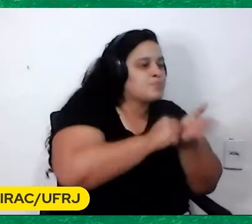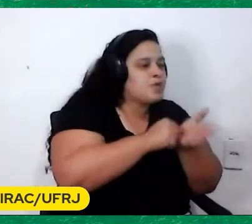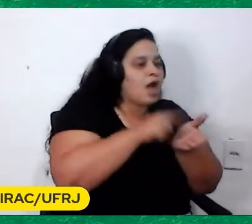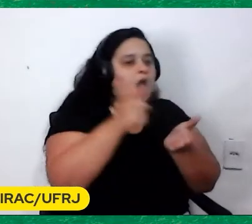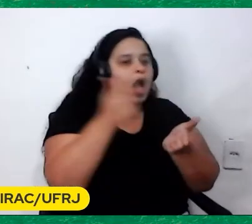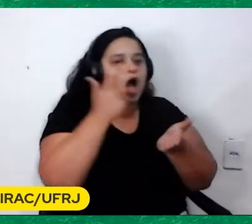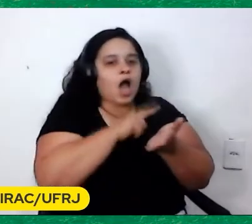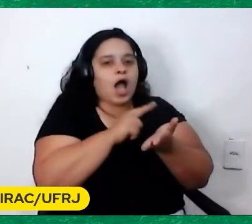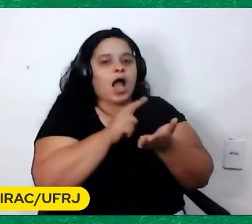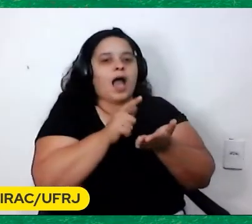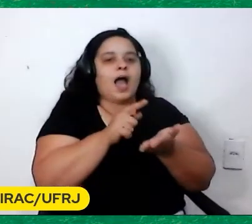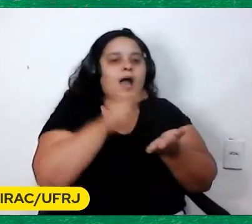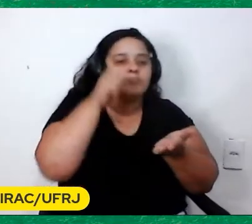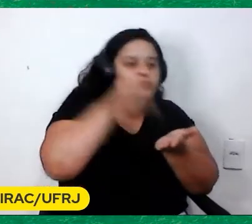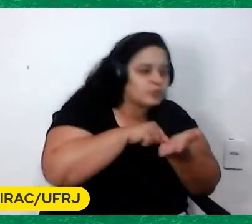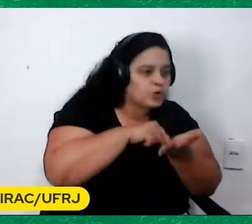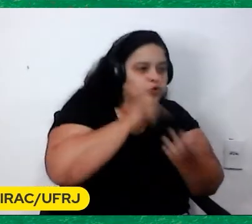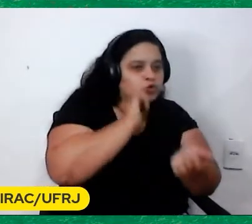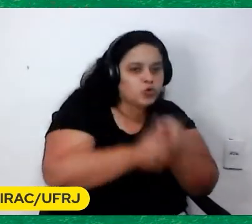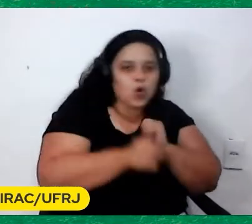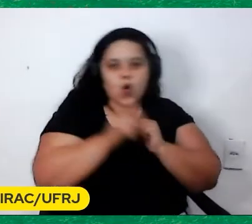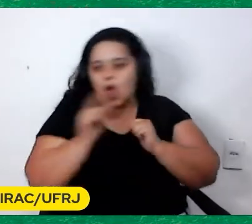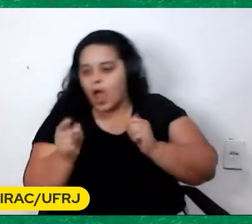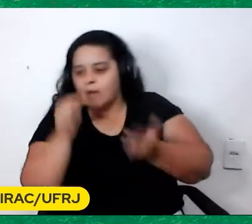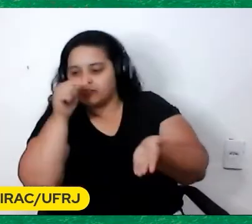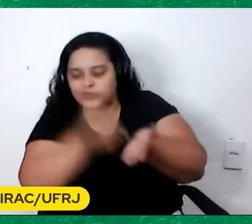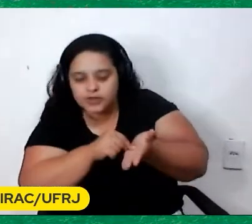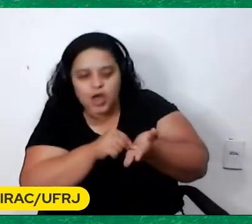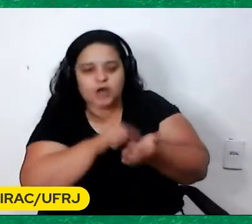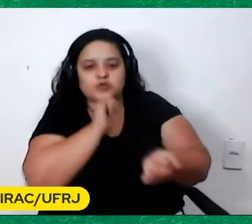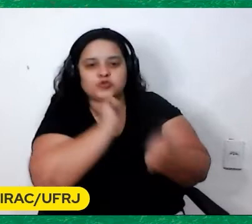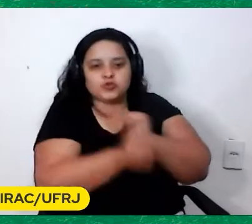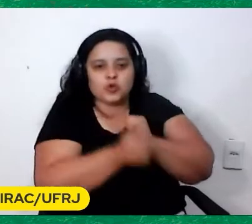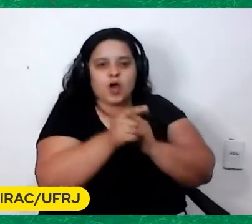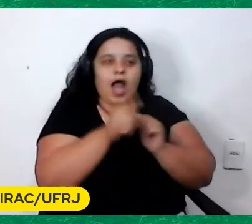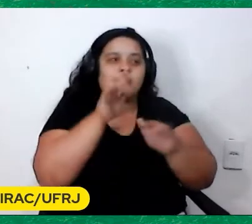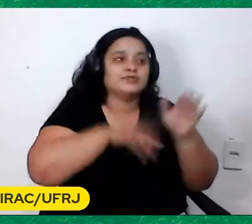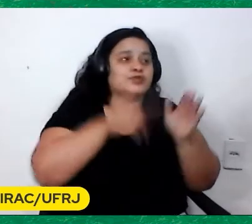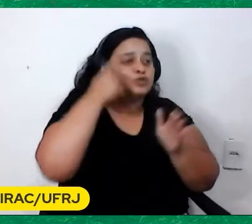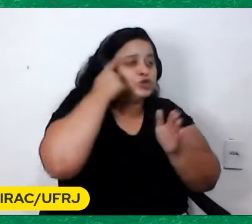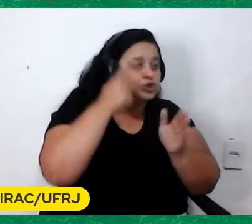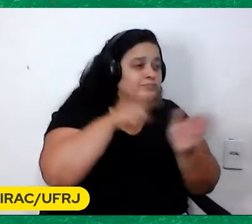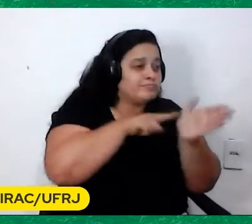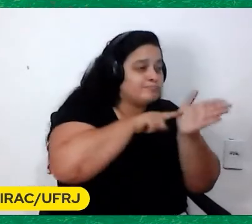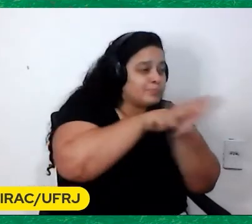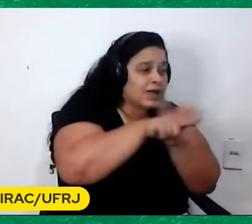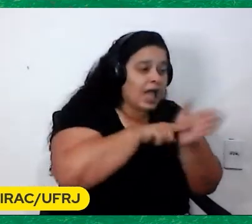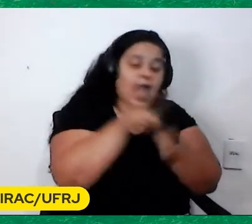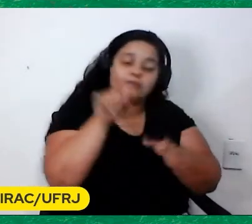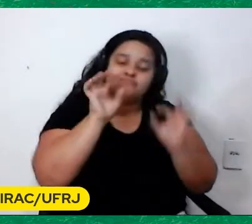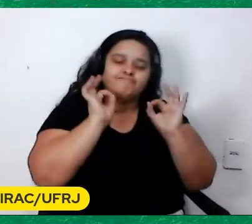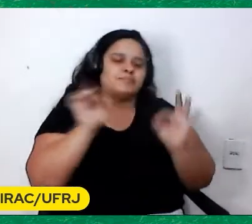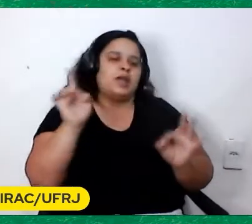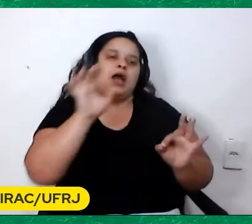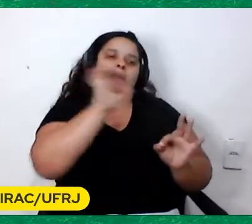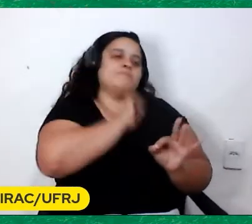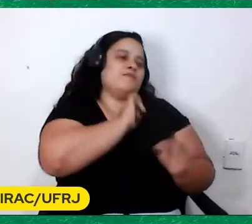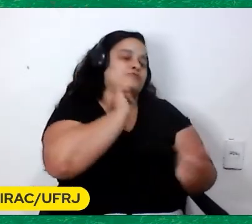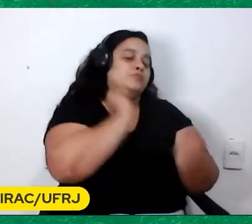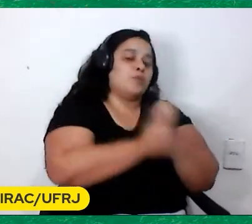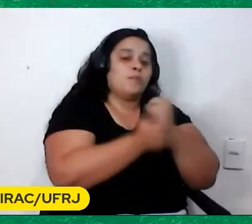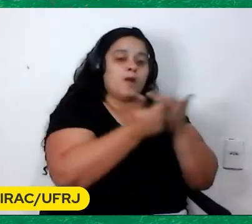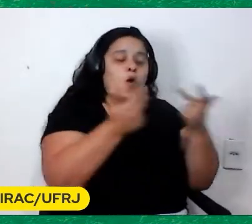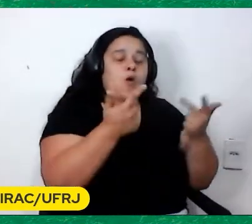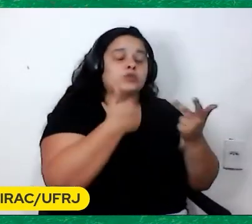dias e dias De De De pesquisa Ele adorava Realmente Futebol Agora você falou Uma coisa Que eu